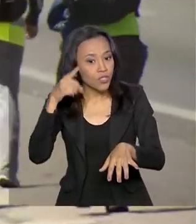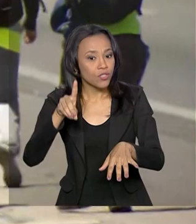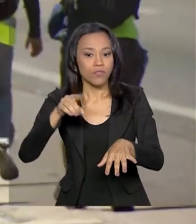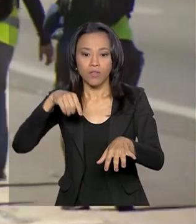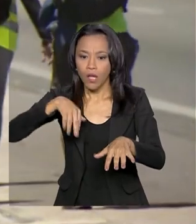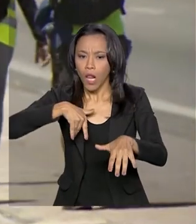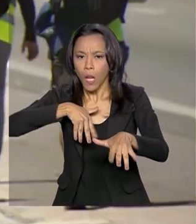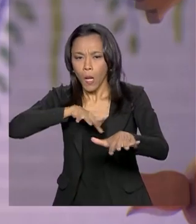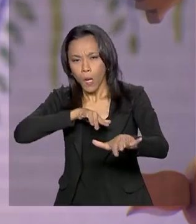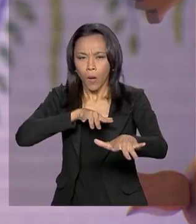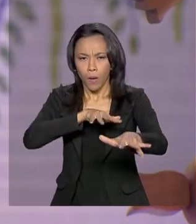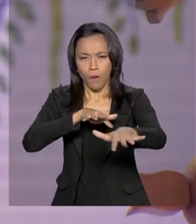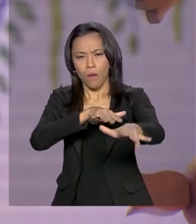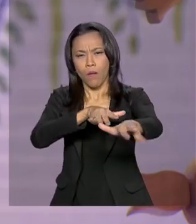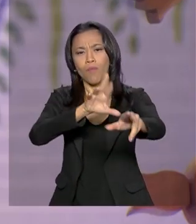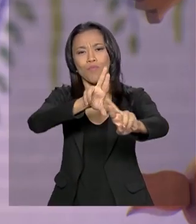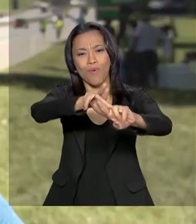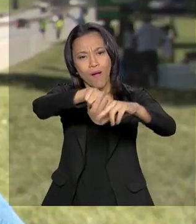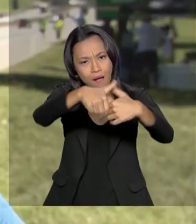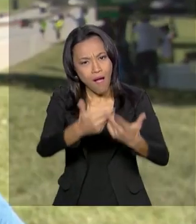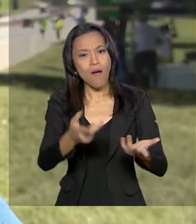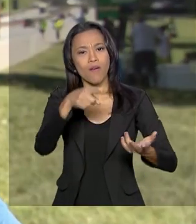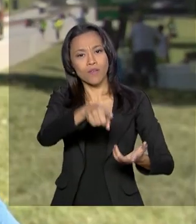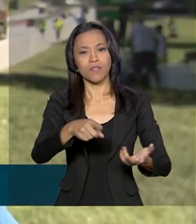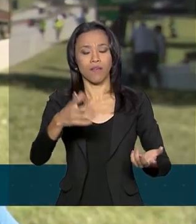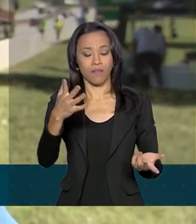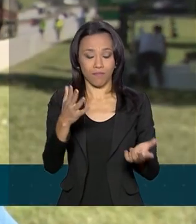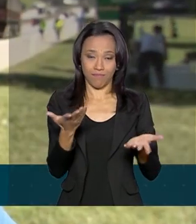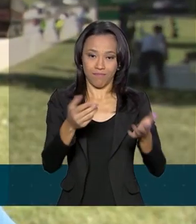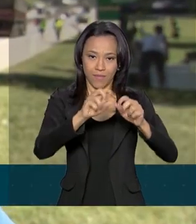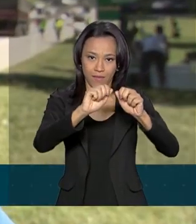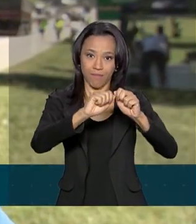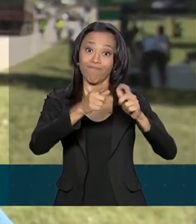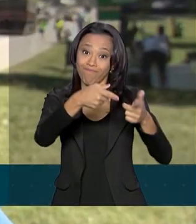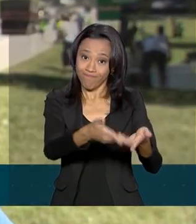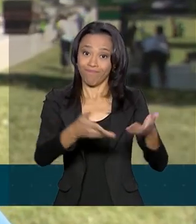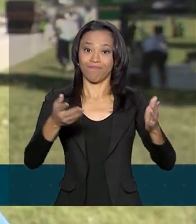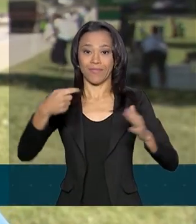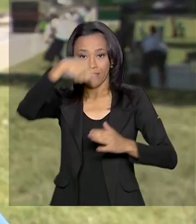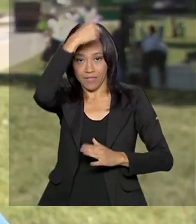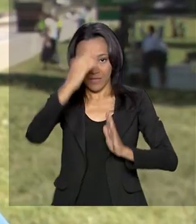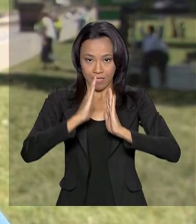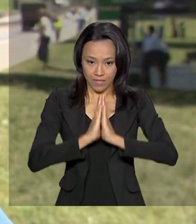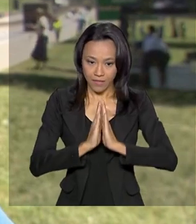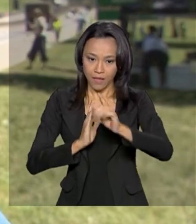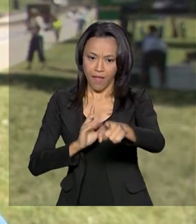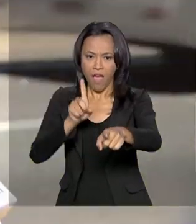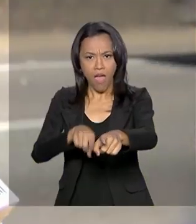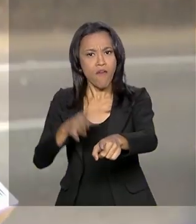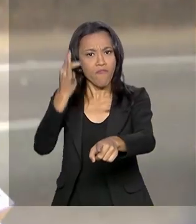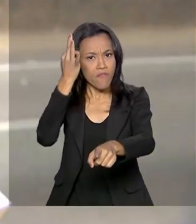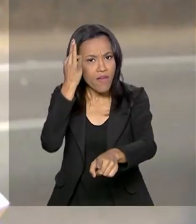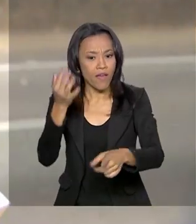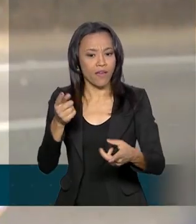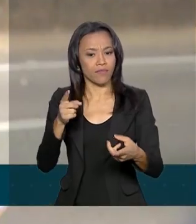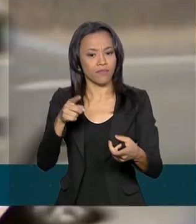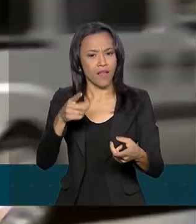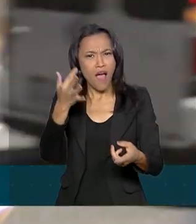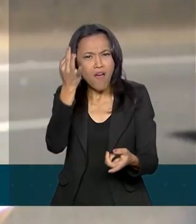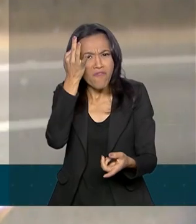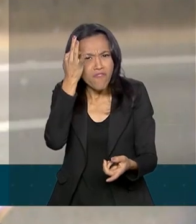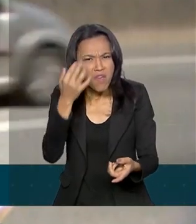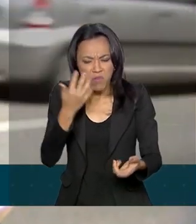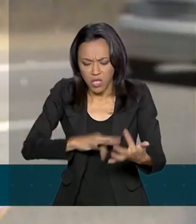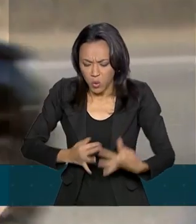em nome da devoção à Nossa Senhora. É a fé, só. Mais nada. Quem não tem, não vai. Mas a fé, cara, com a perna